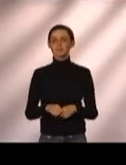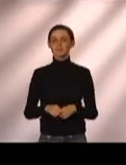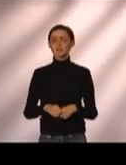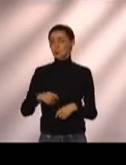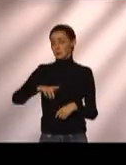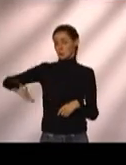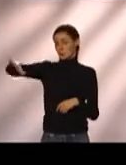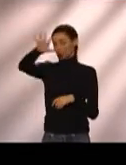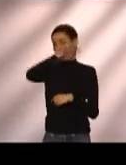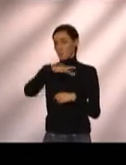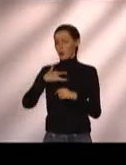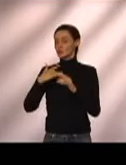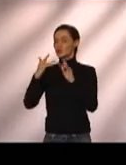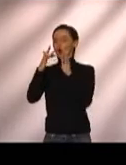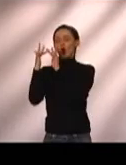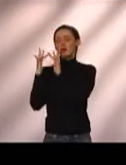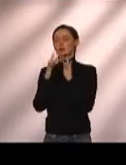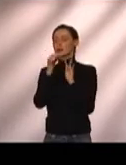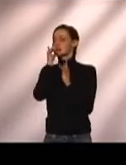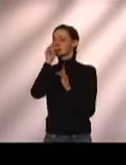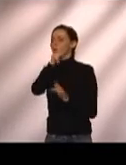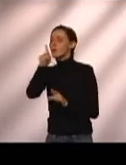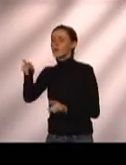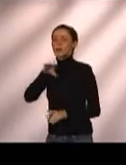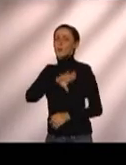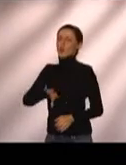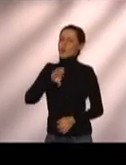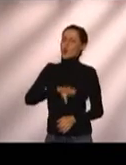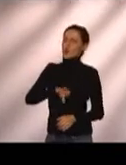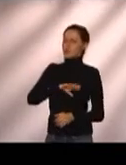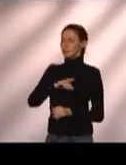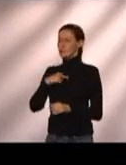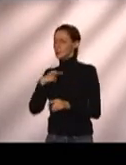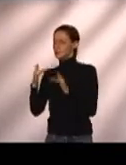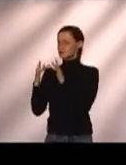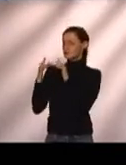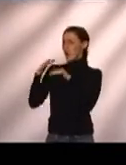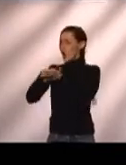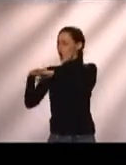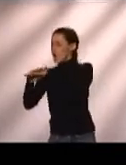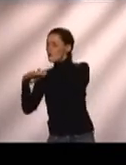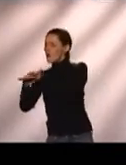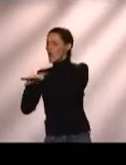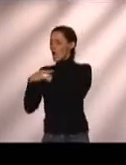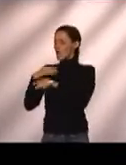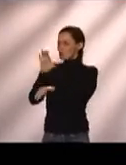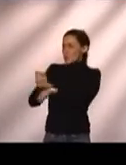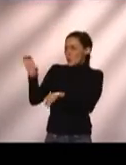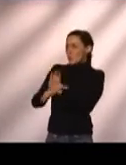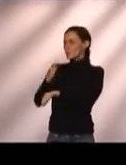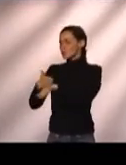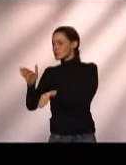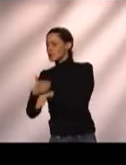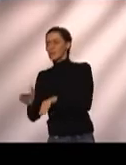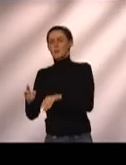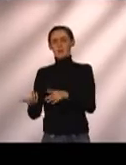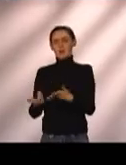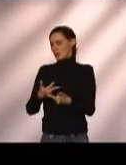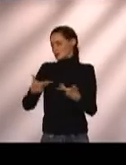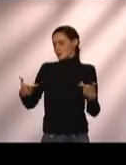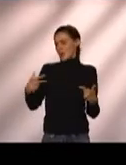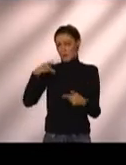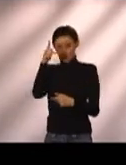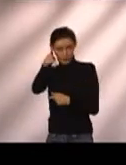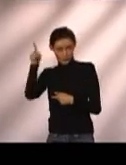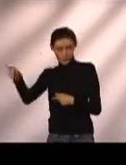Estamos sempre em contato com os professores de língua portuguesa em cursos, visitas às escolas, os professores de sala de apoio. A gente